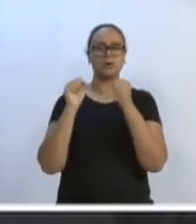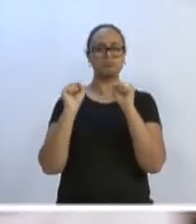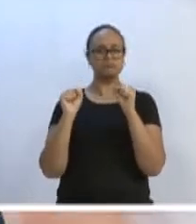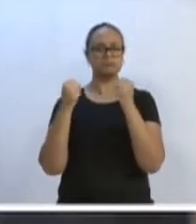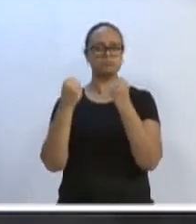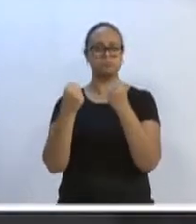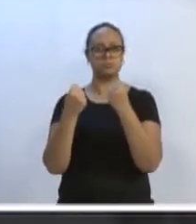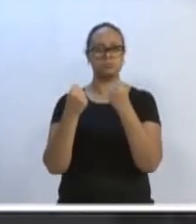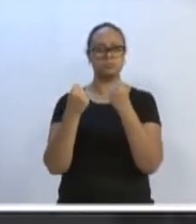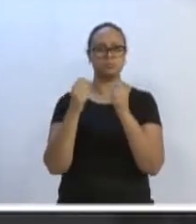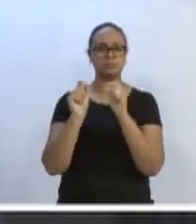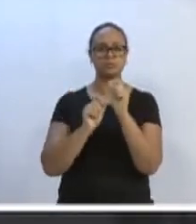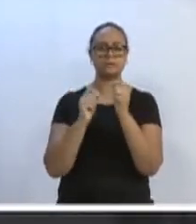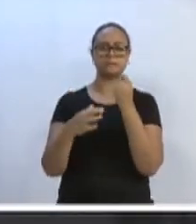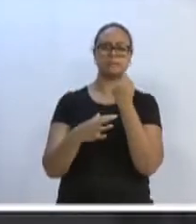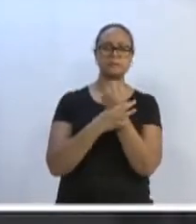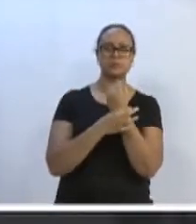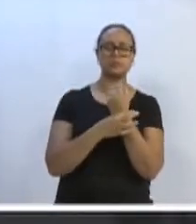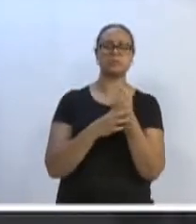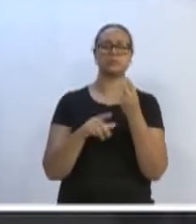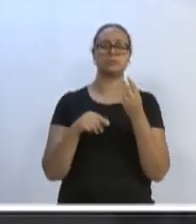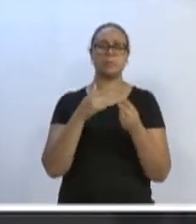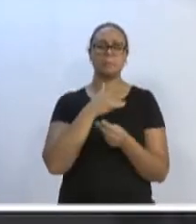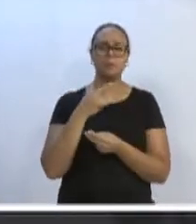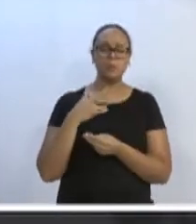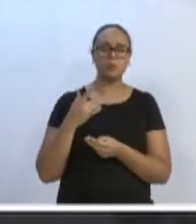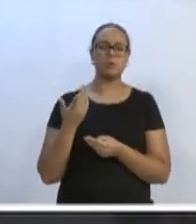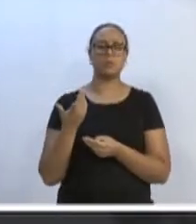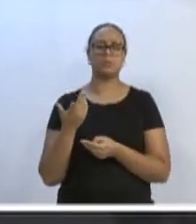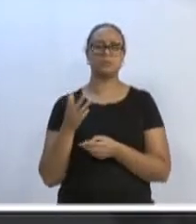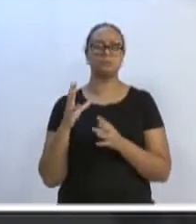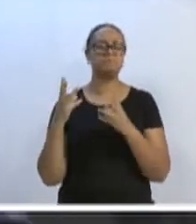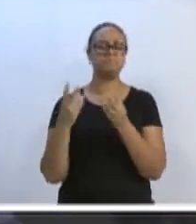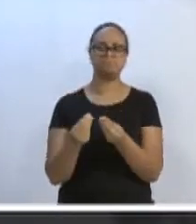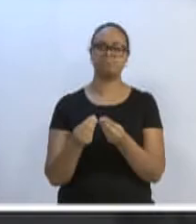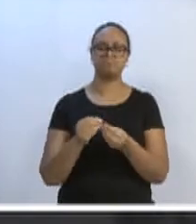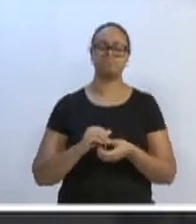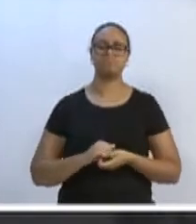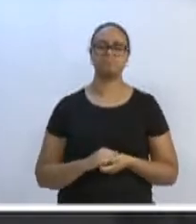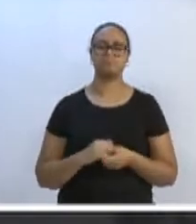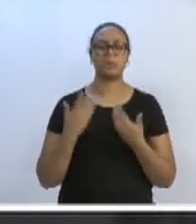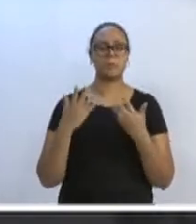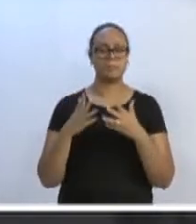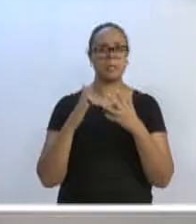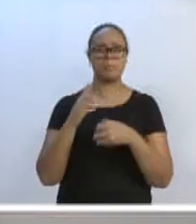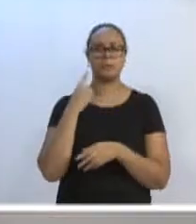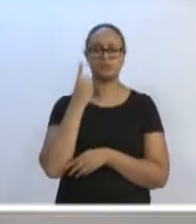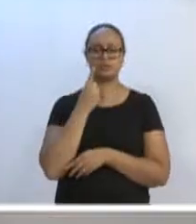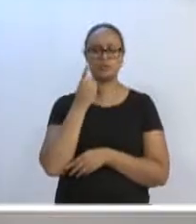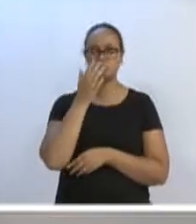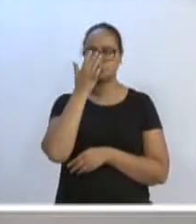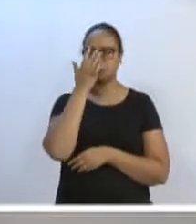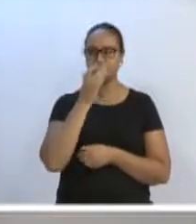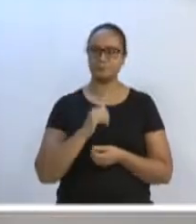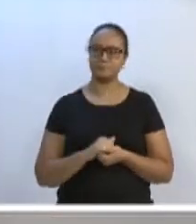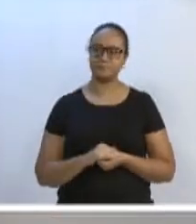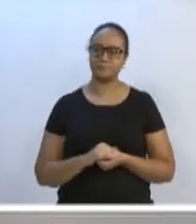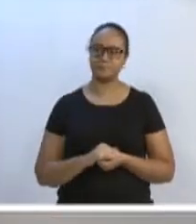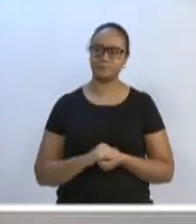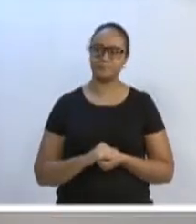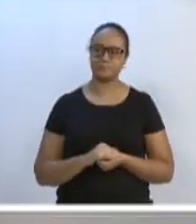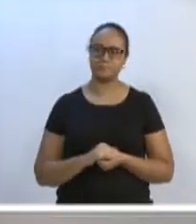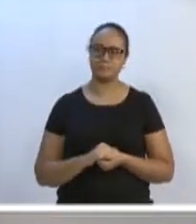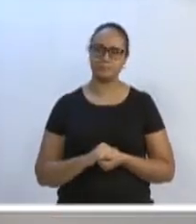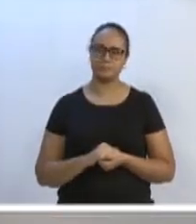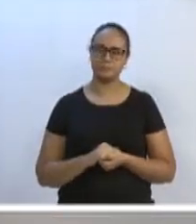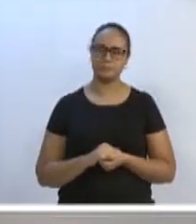saúde quanto da segurança pública e etc. Parabéns novamente pelo seu discurso. E colaborando com o seu pronunciamento, vereador Almir,